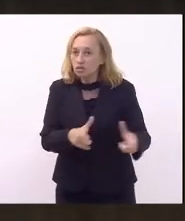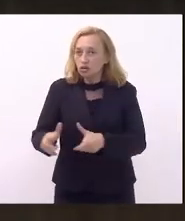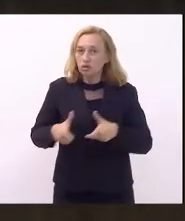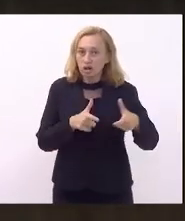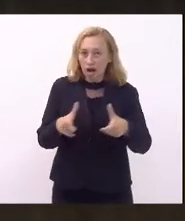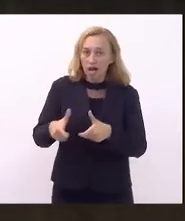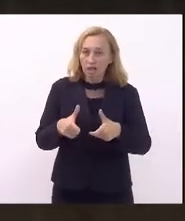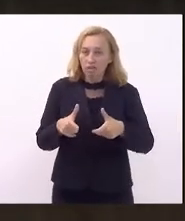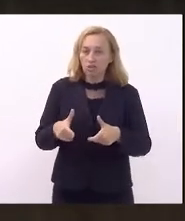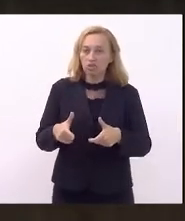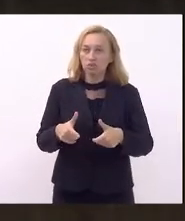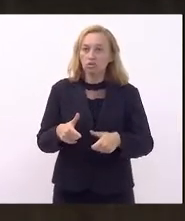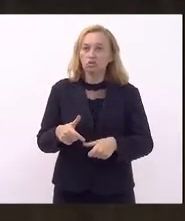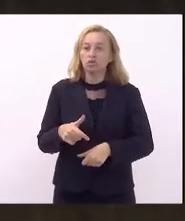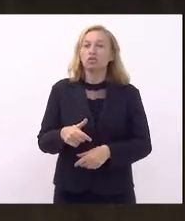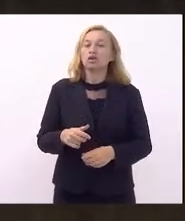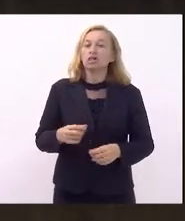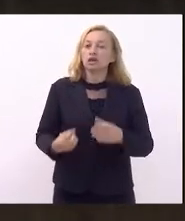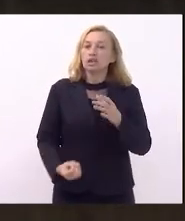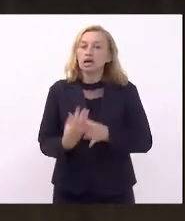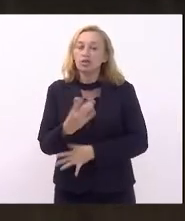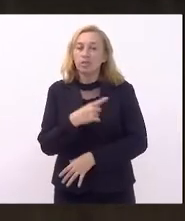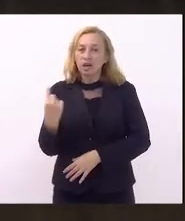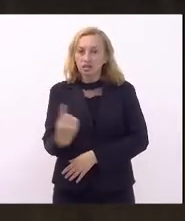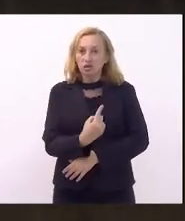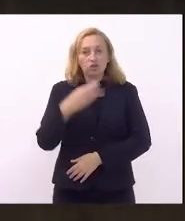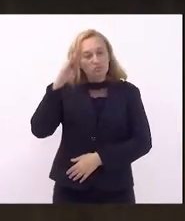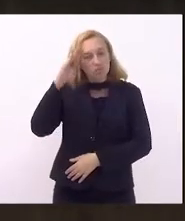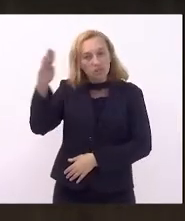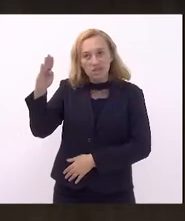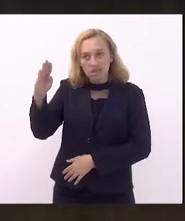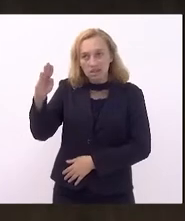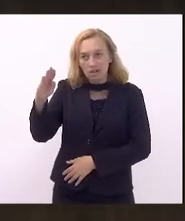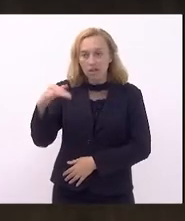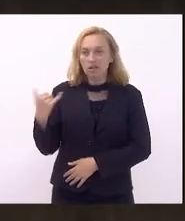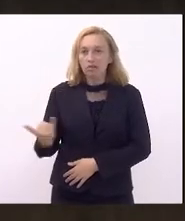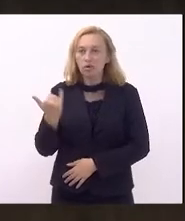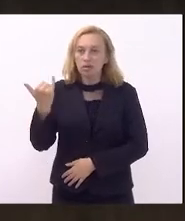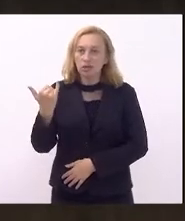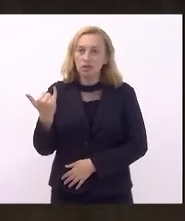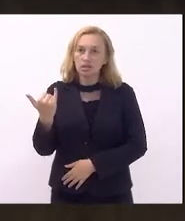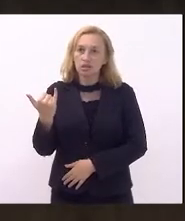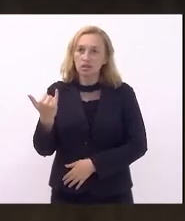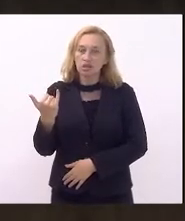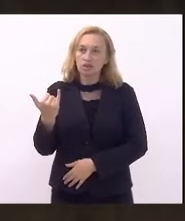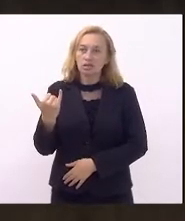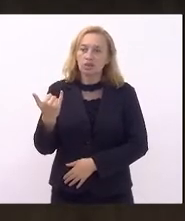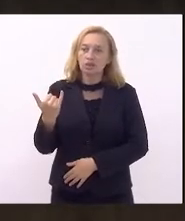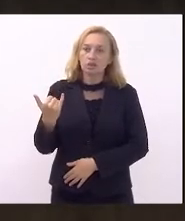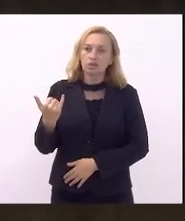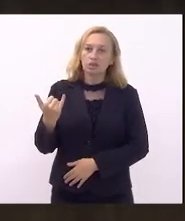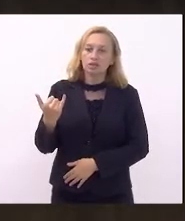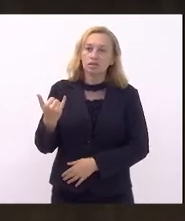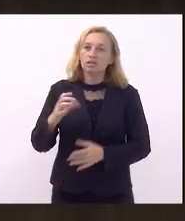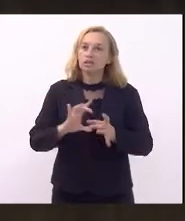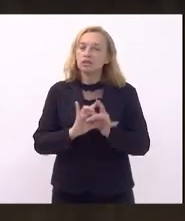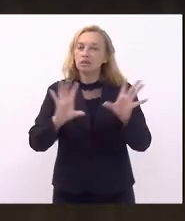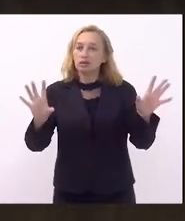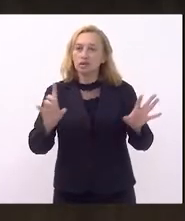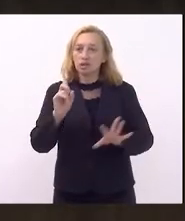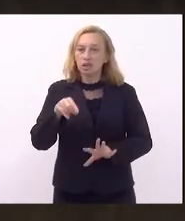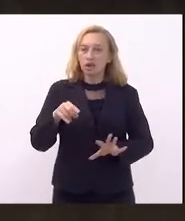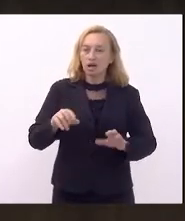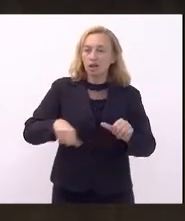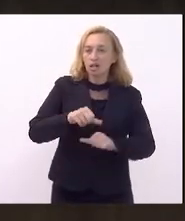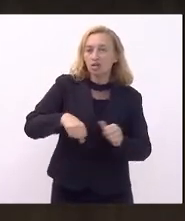e construímos o que para nós é fundamental para a vitalidade e vivência da nossa democracia, que é a